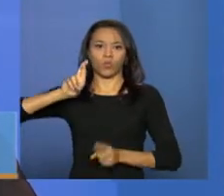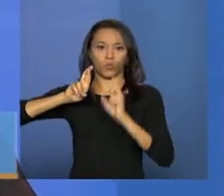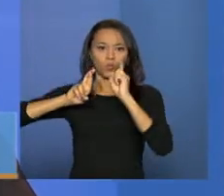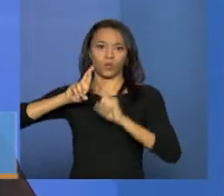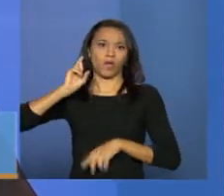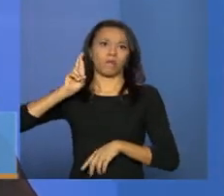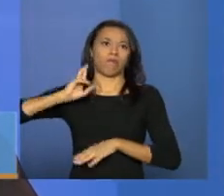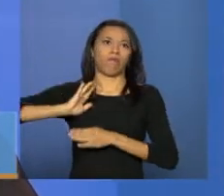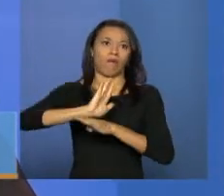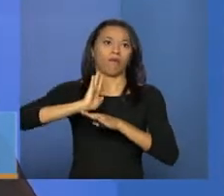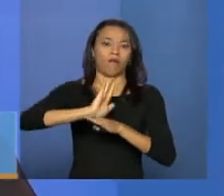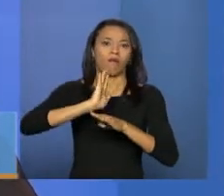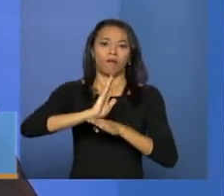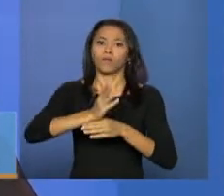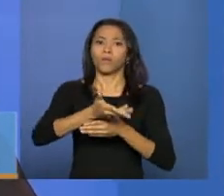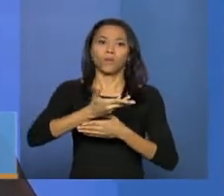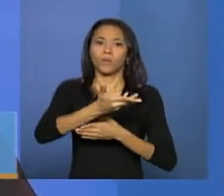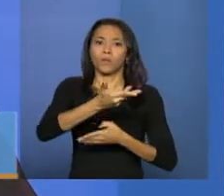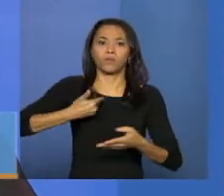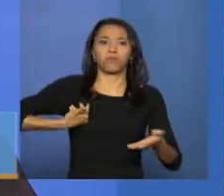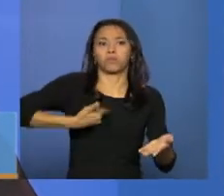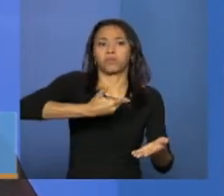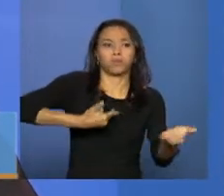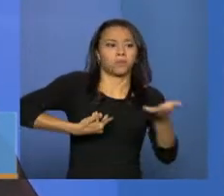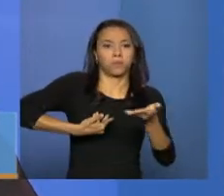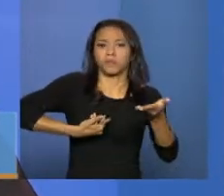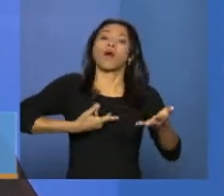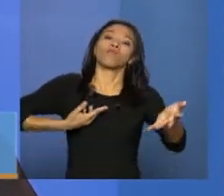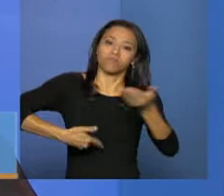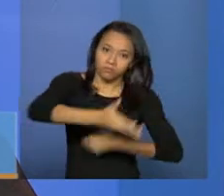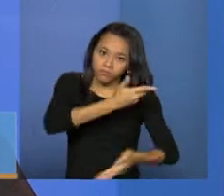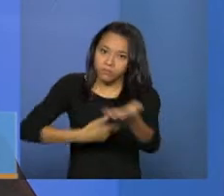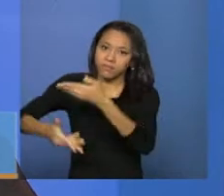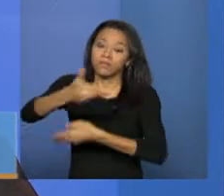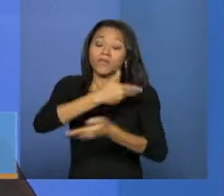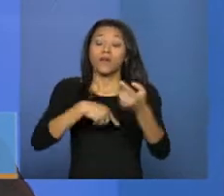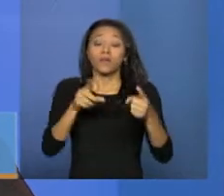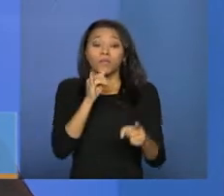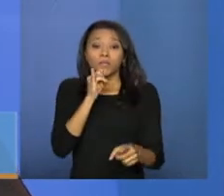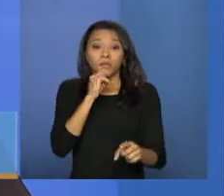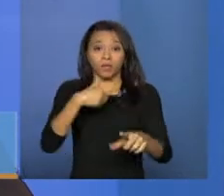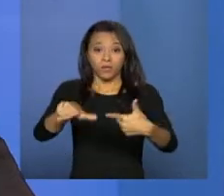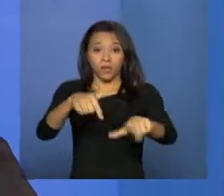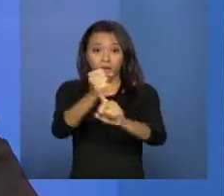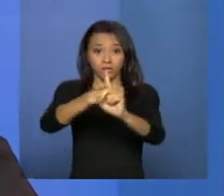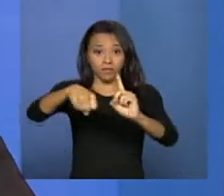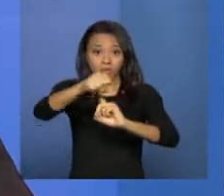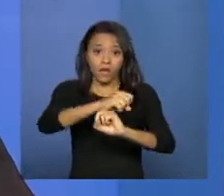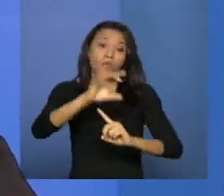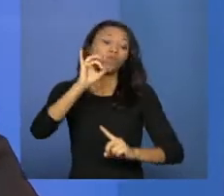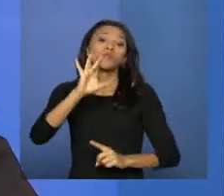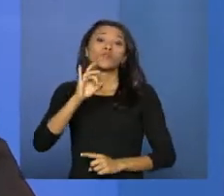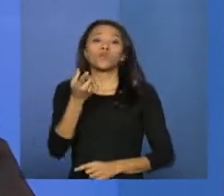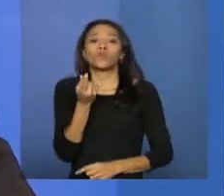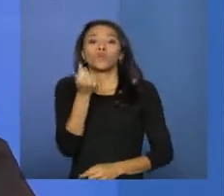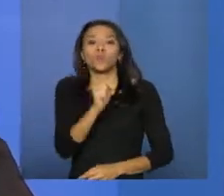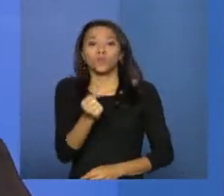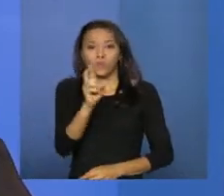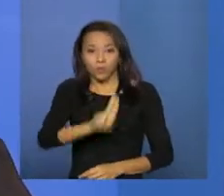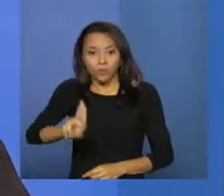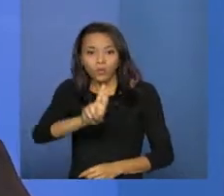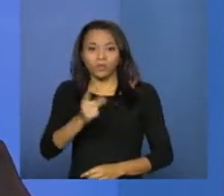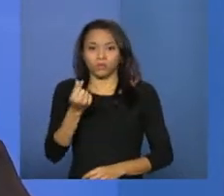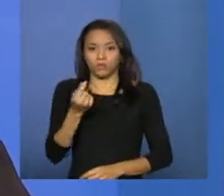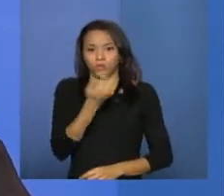A assistência social, ela não é operacionalizada no município apenas com o financiamento federal. O financiamento